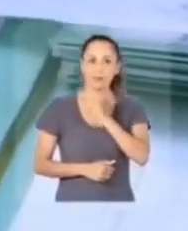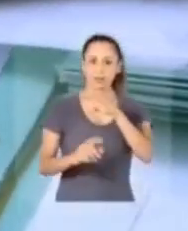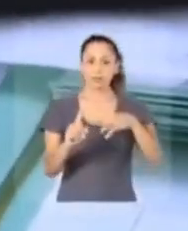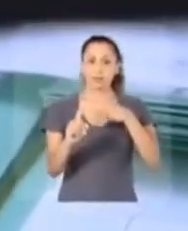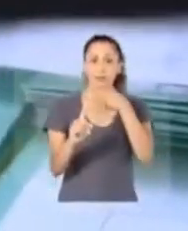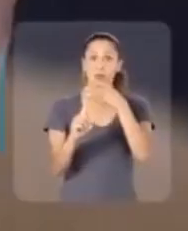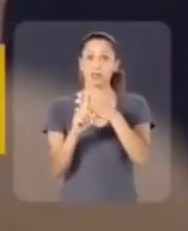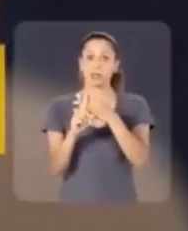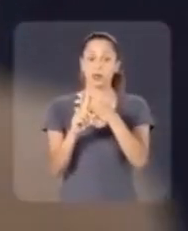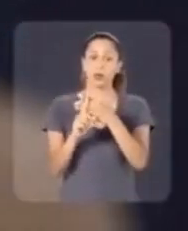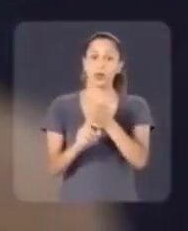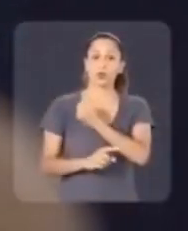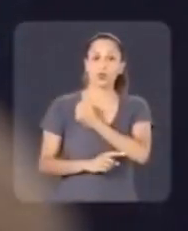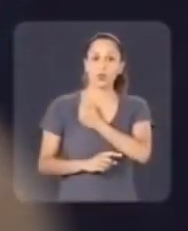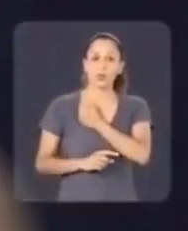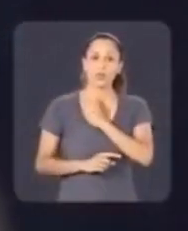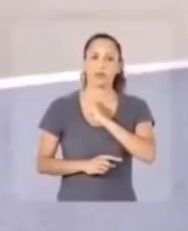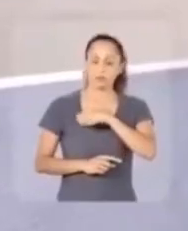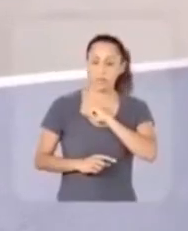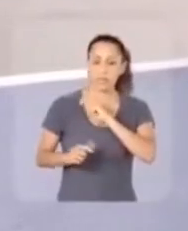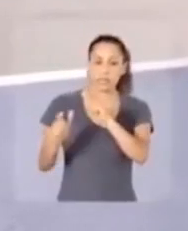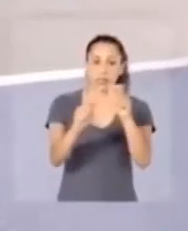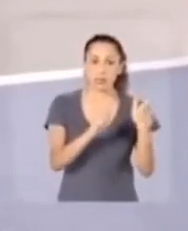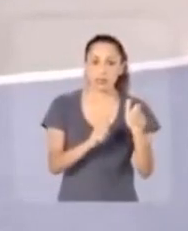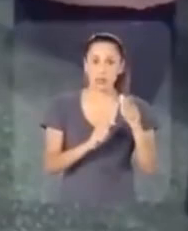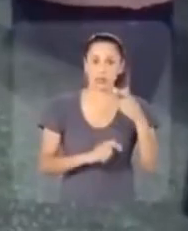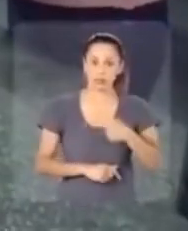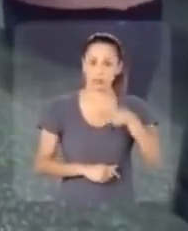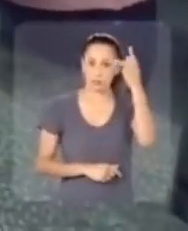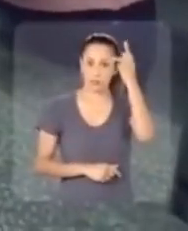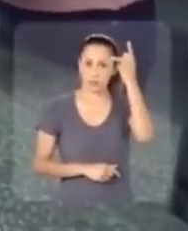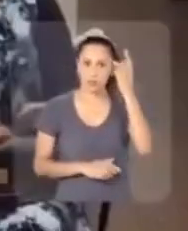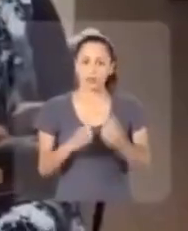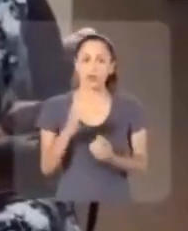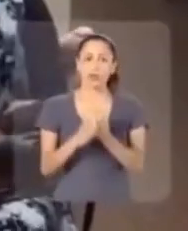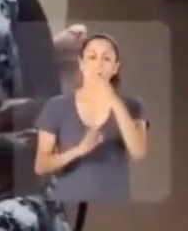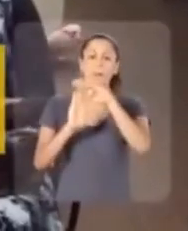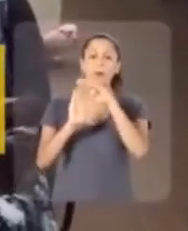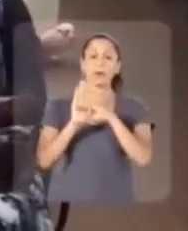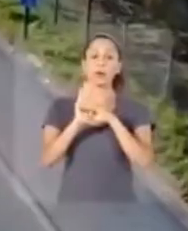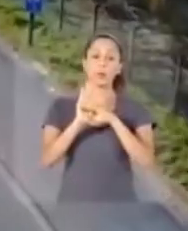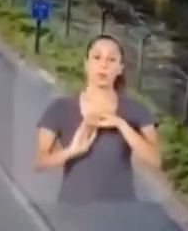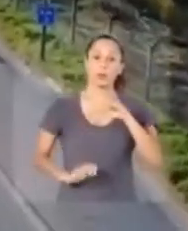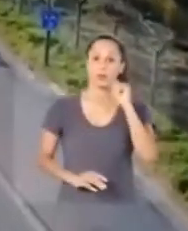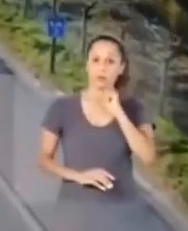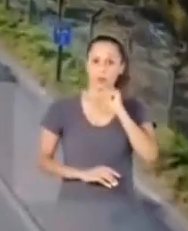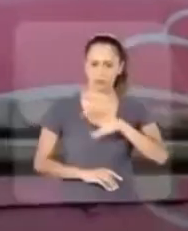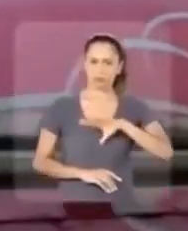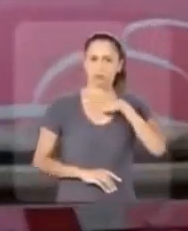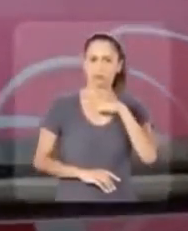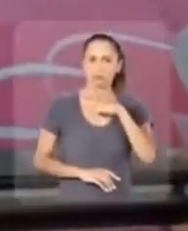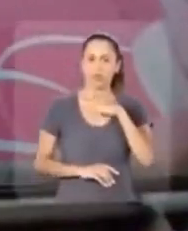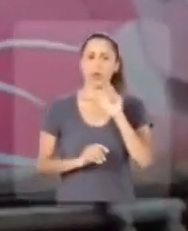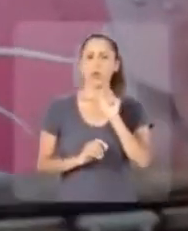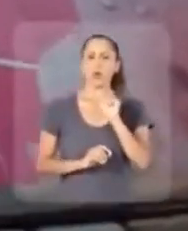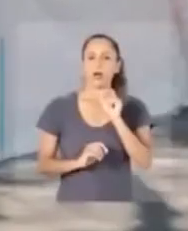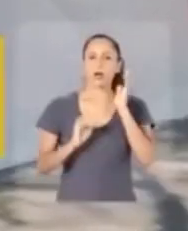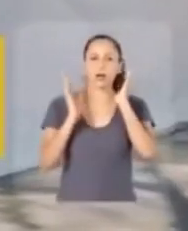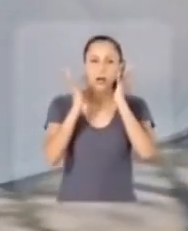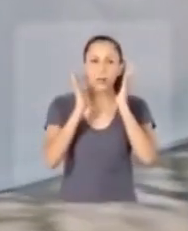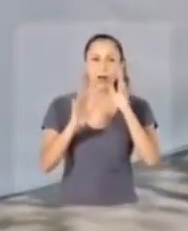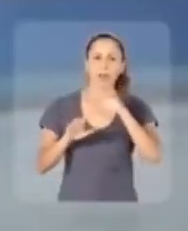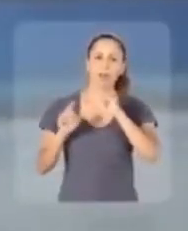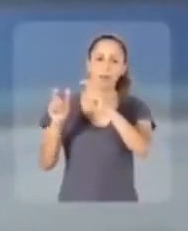das mulheres. Geraldo triplicou o número de delegacias da mulher em São Paulo. Criou o programa Mulheres de Peito.